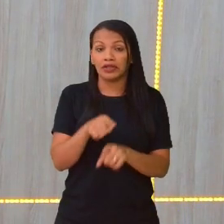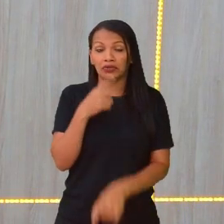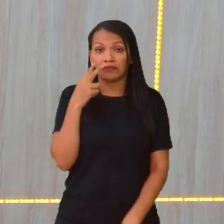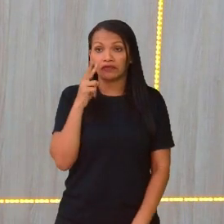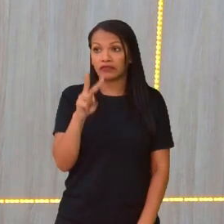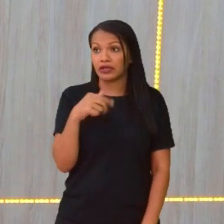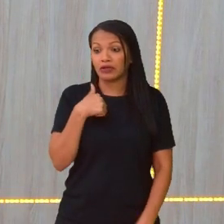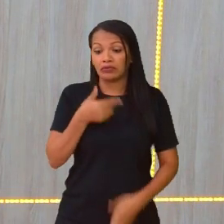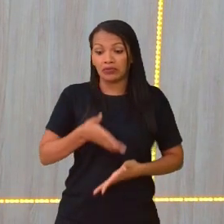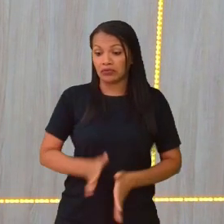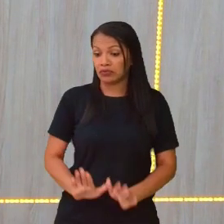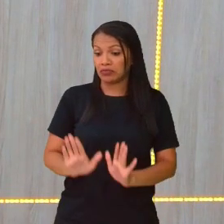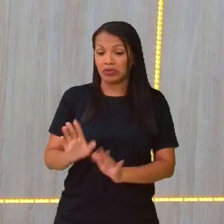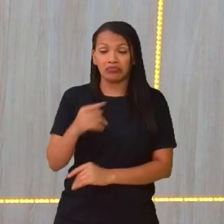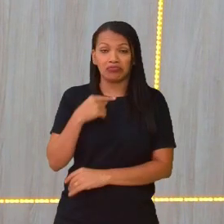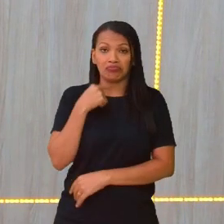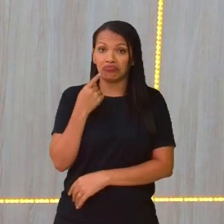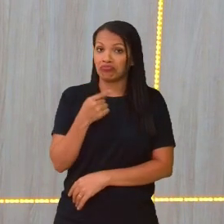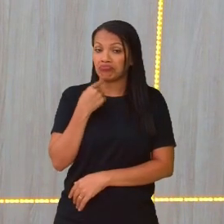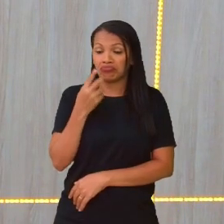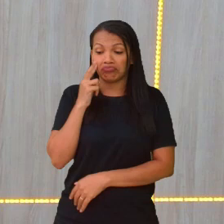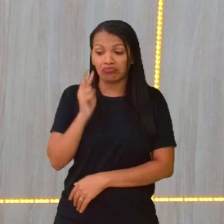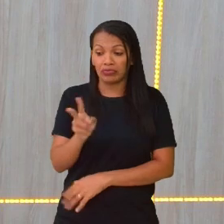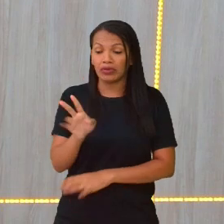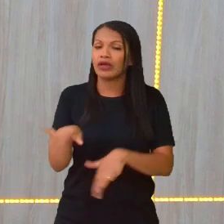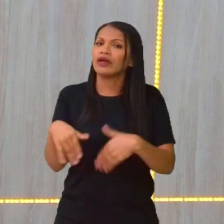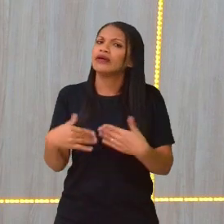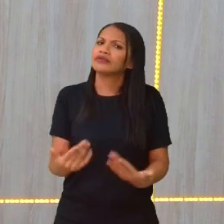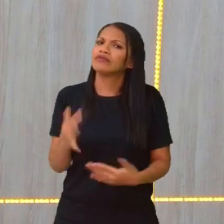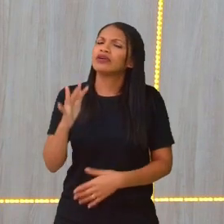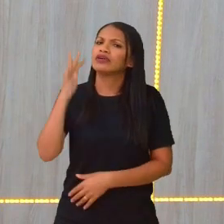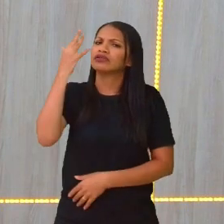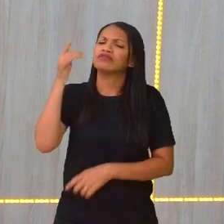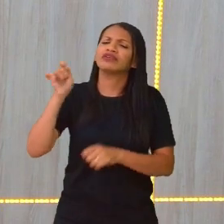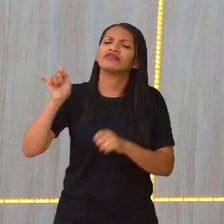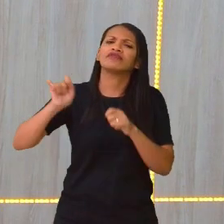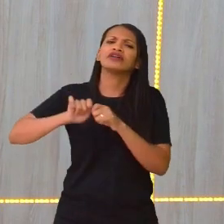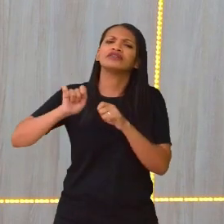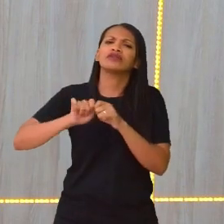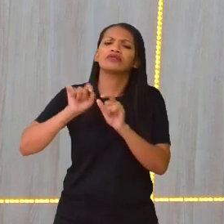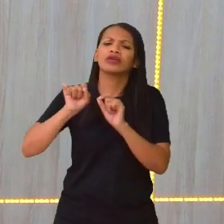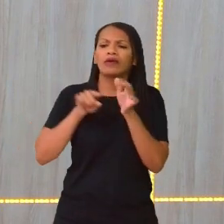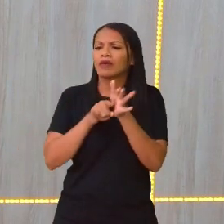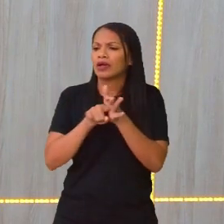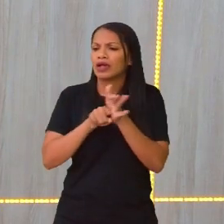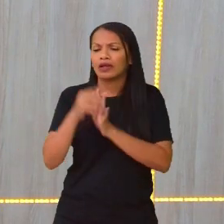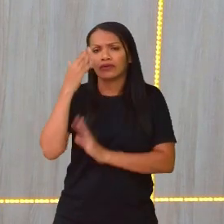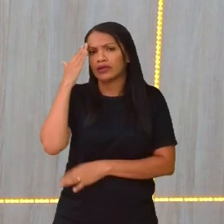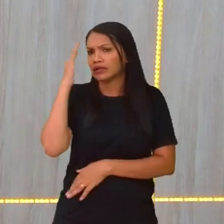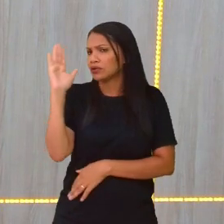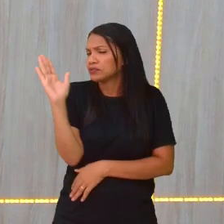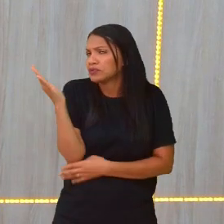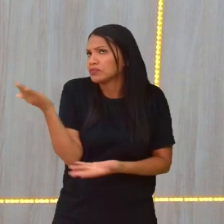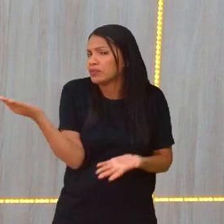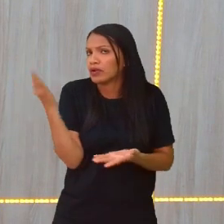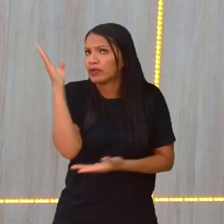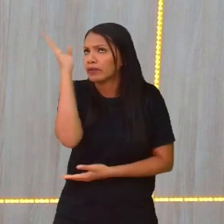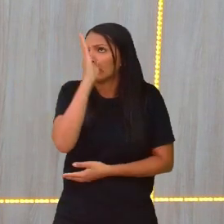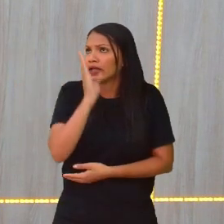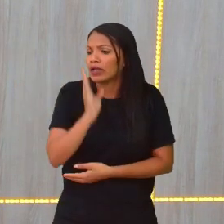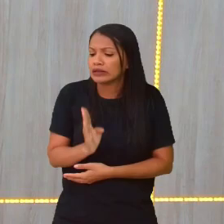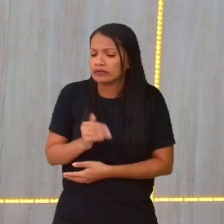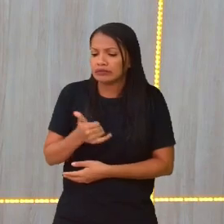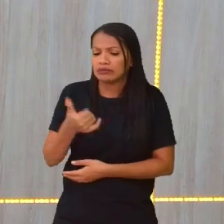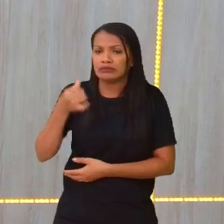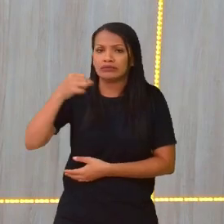nascido em 1994. Então, eu decidi fazer uma pesquisa. Se eu não sei qual foi o caminho do Brasil na Copa de